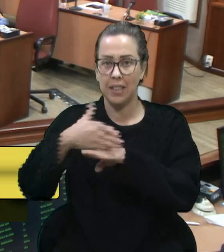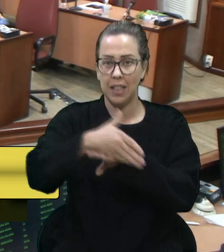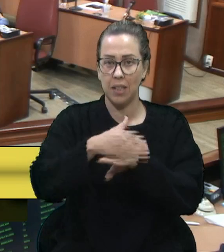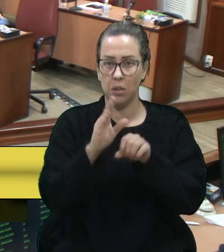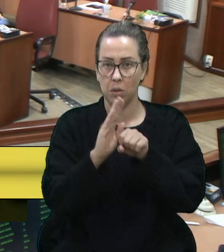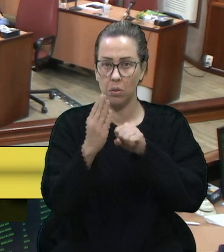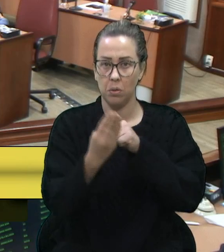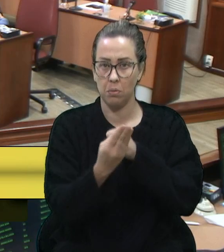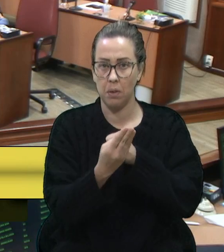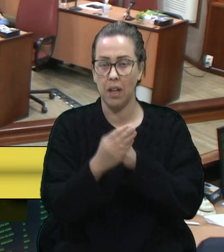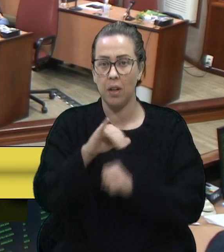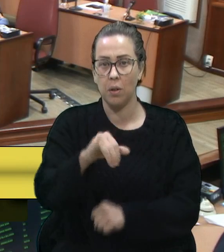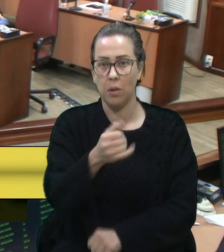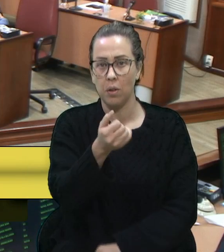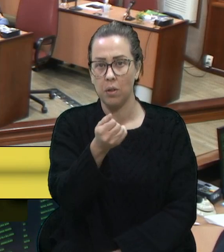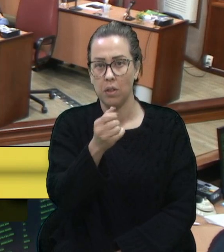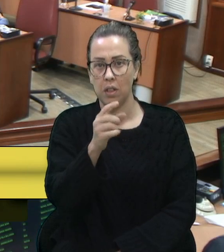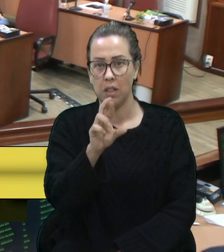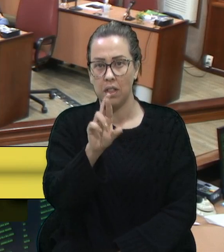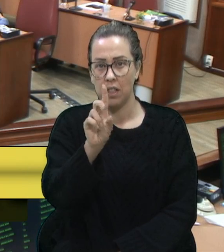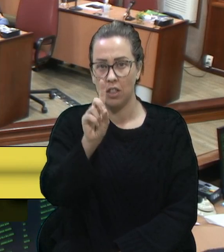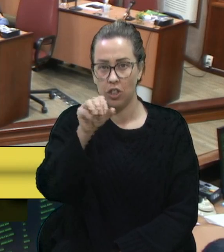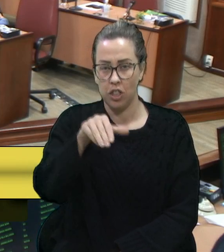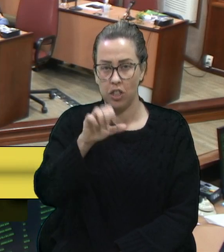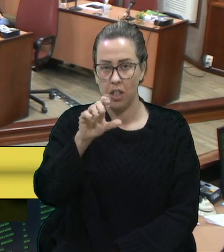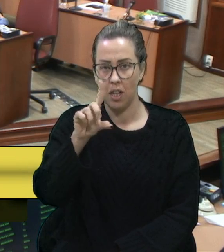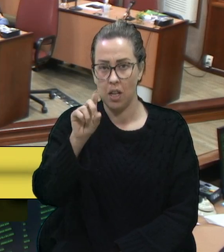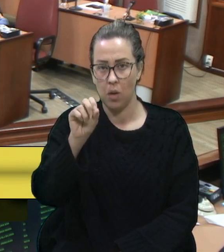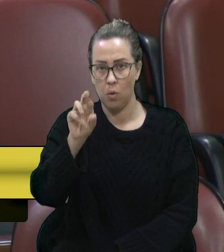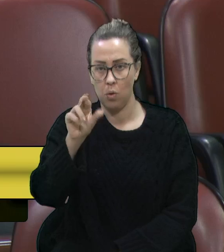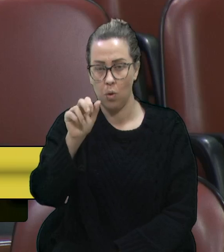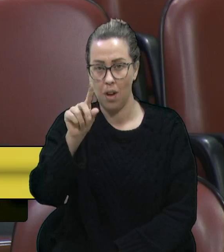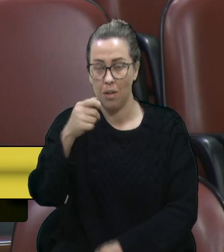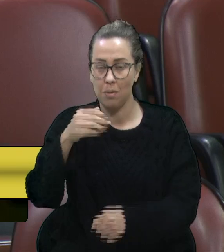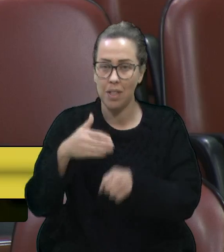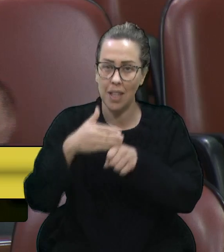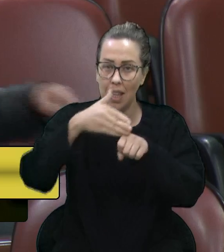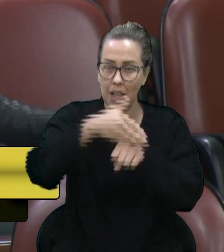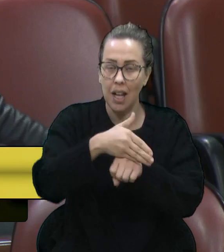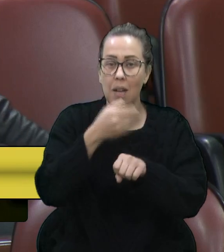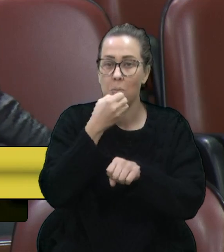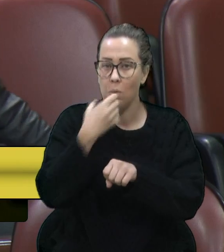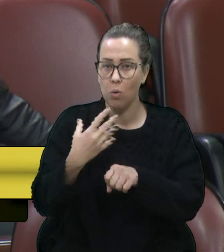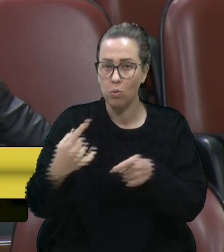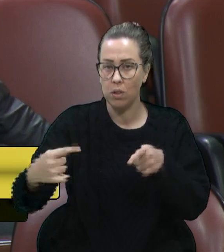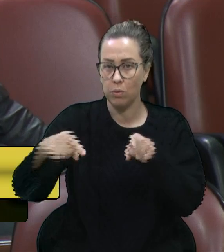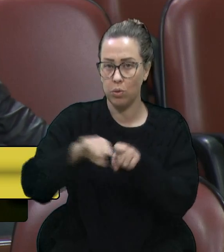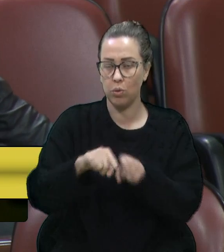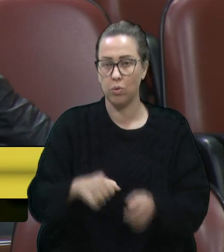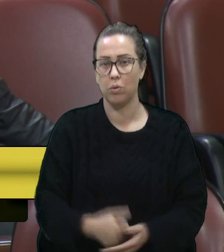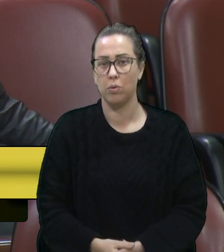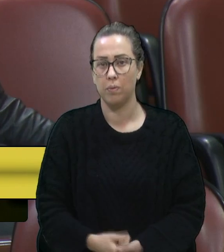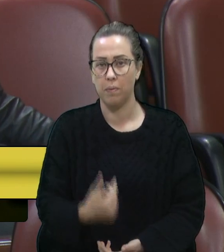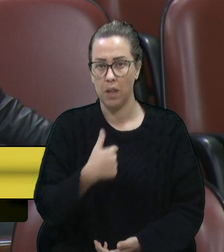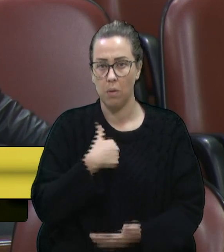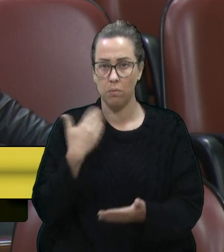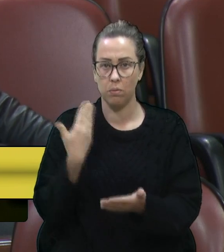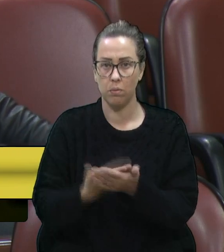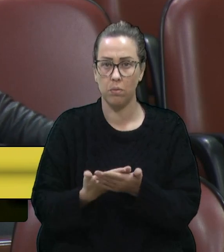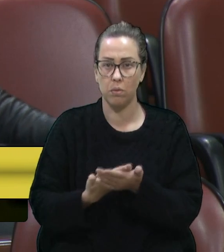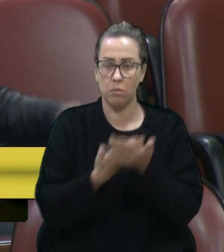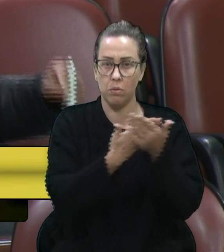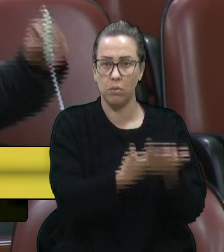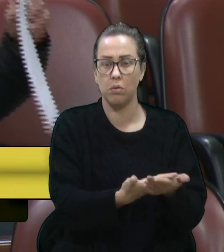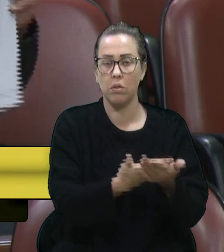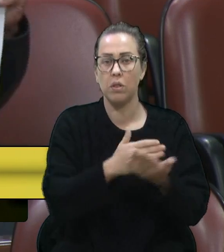bairro Jardim Eldorado e também a entrada para o bairro Serrano. Que bom que estamos juntos. Eu protocolei o